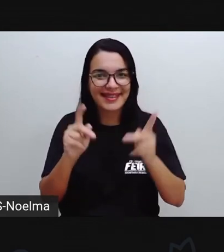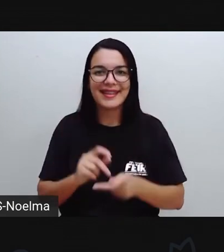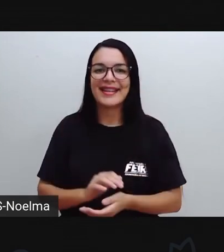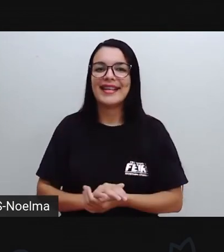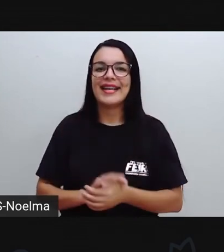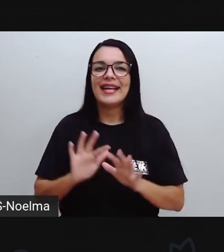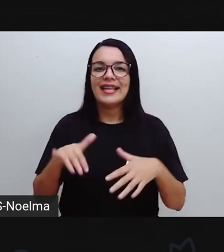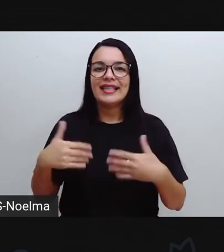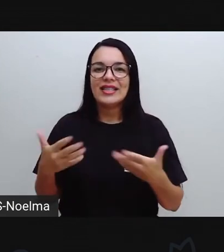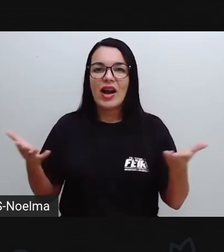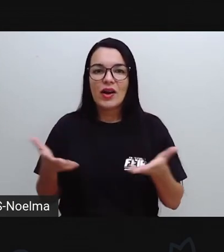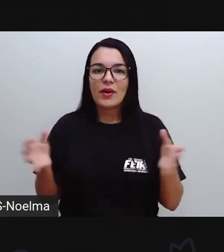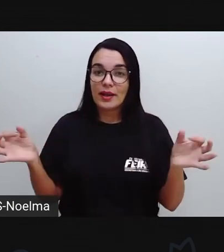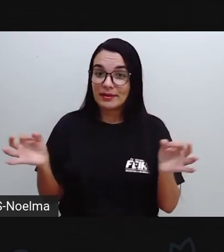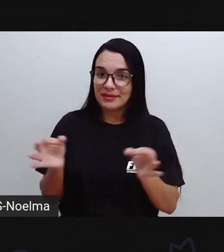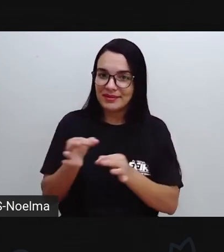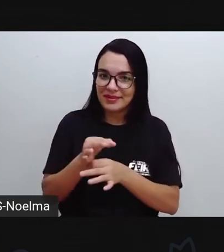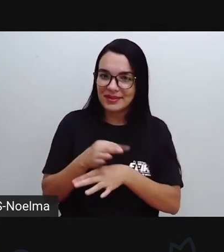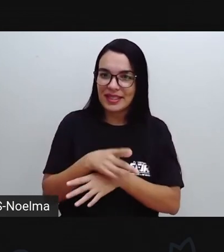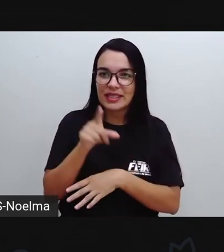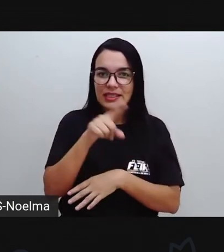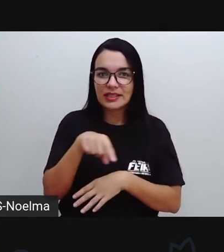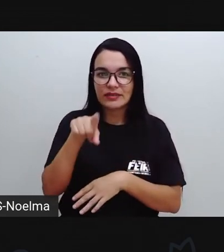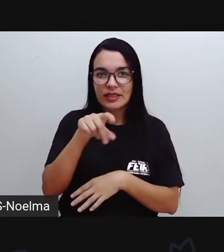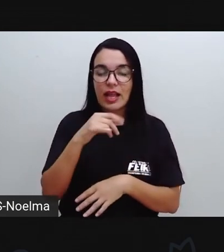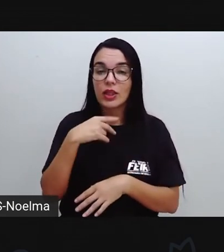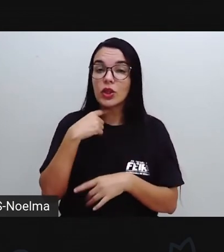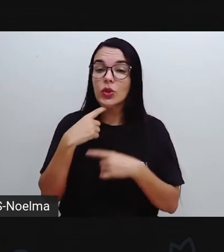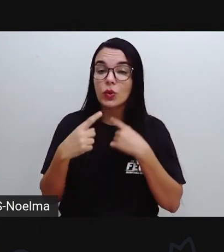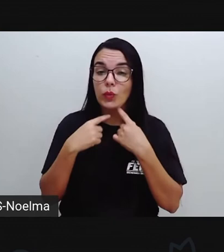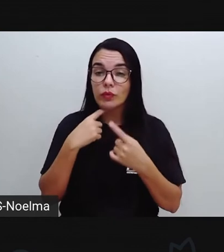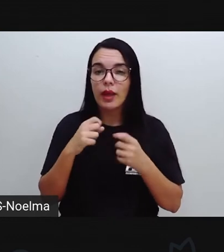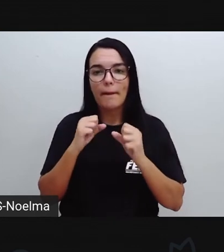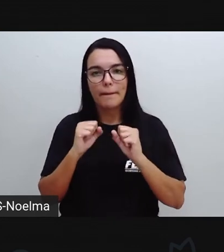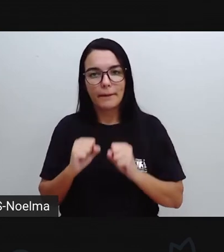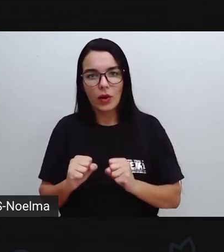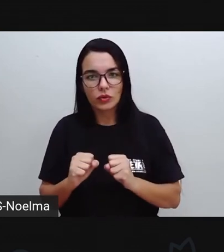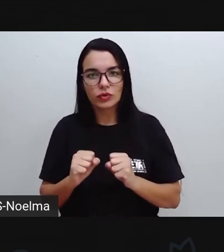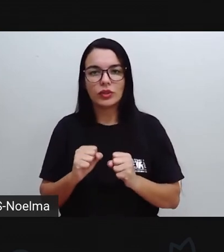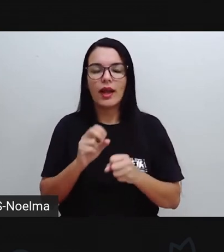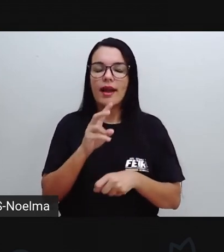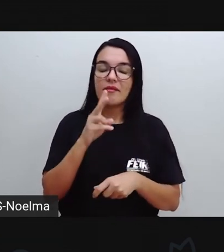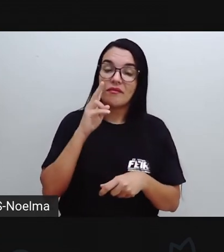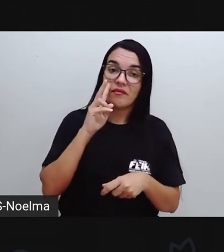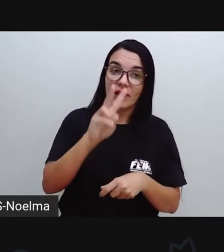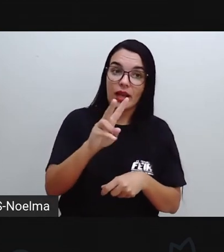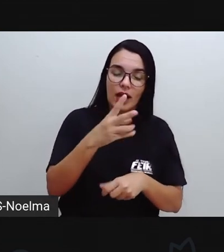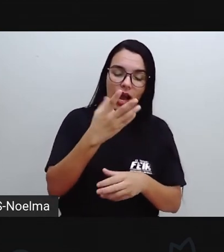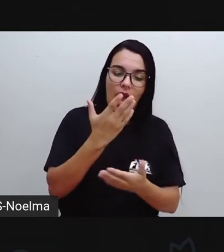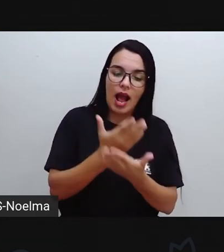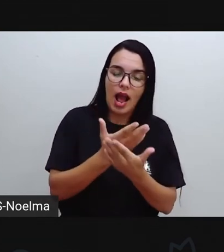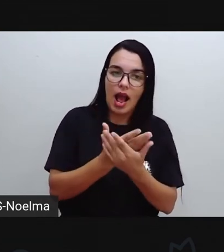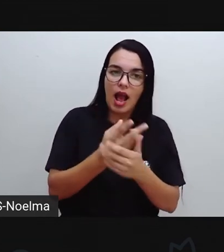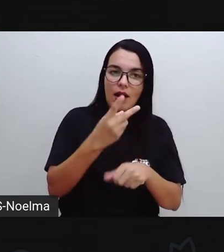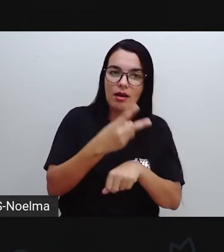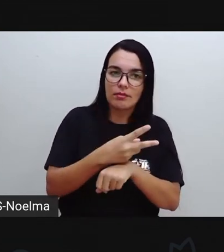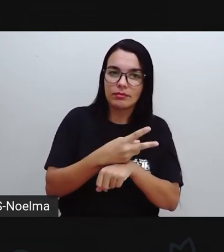Bom, gente, a gente vai ficando por aqui. Se vocês tiverem qualquer dúvida, vocês podem estar assistindo esse texto...